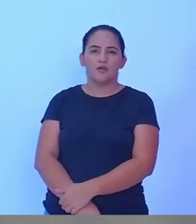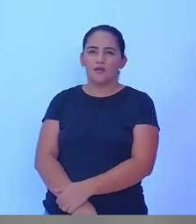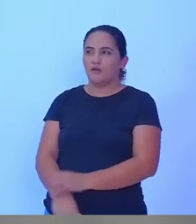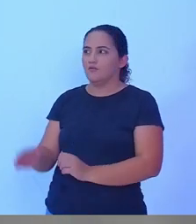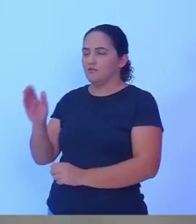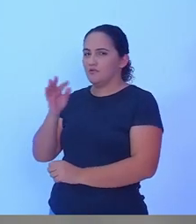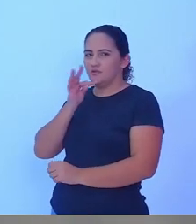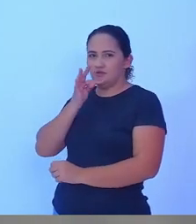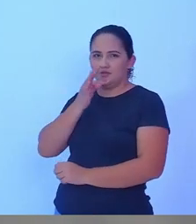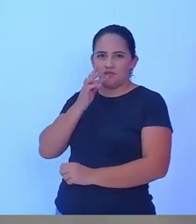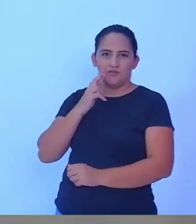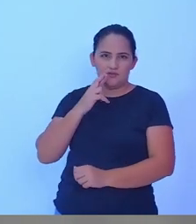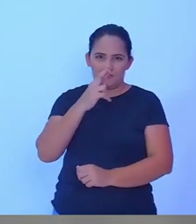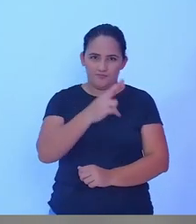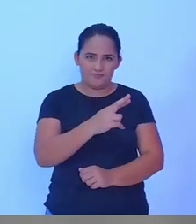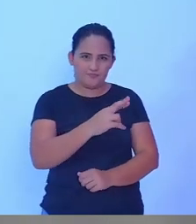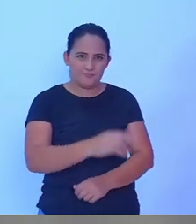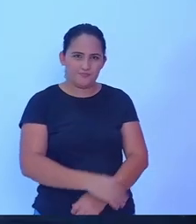tréplica.